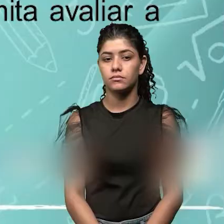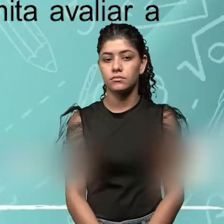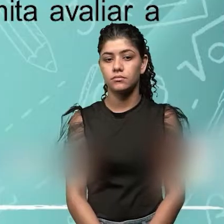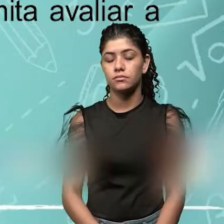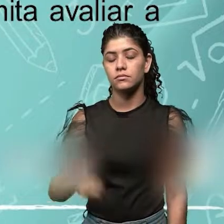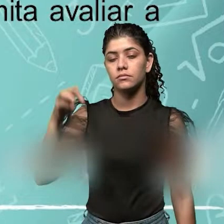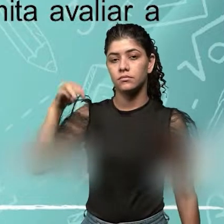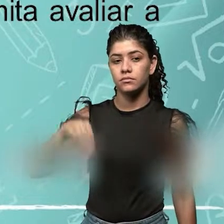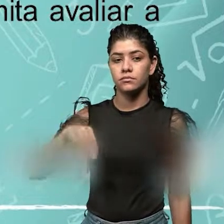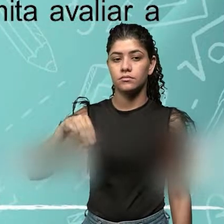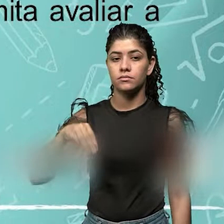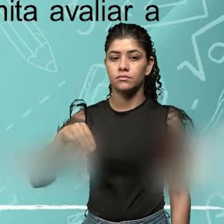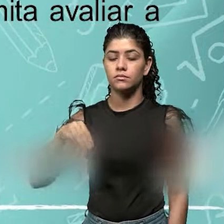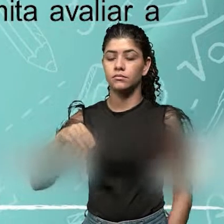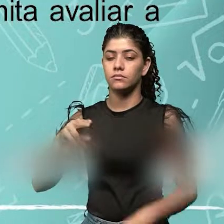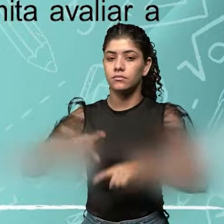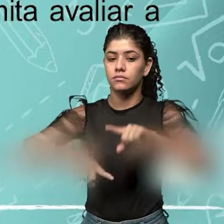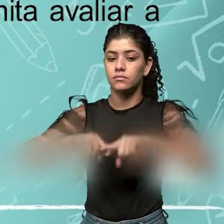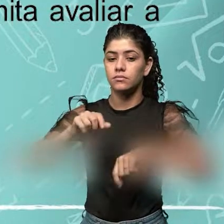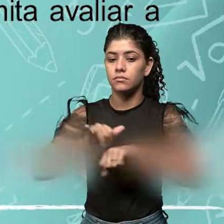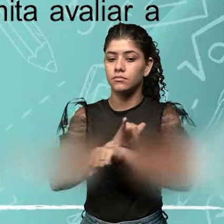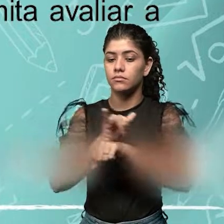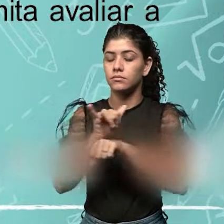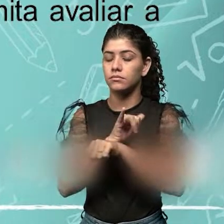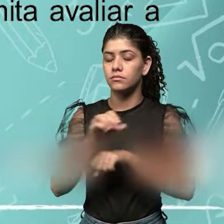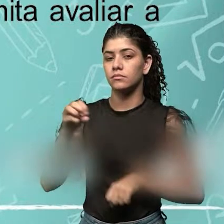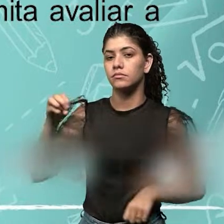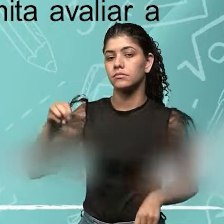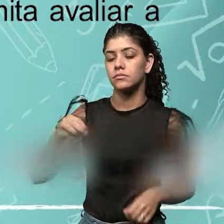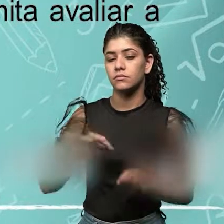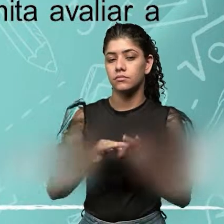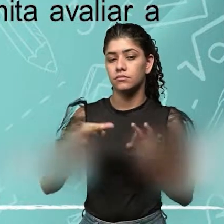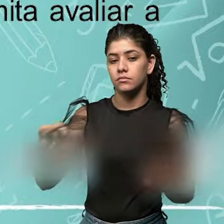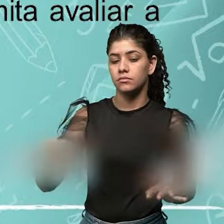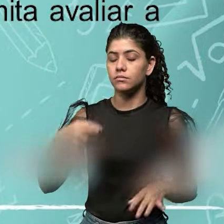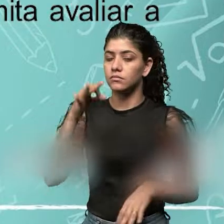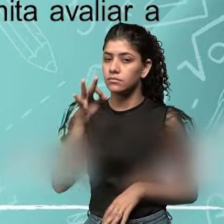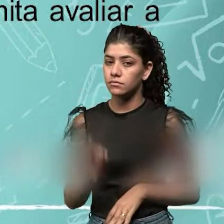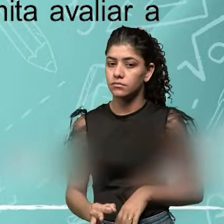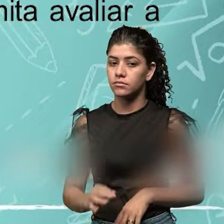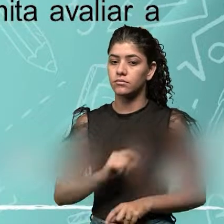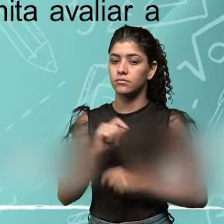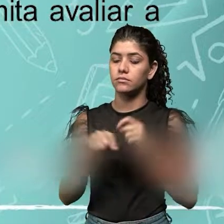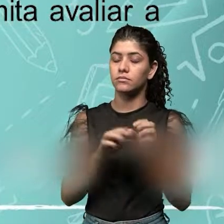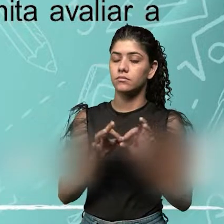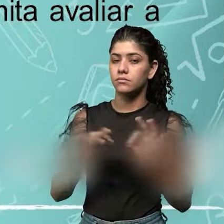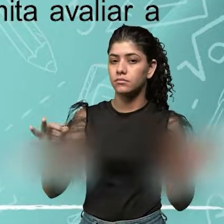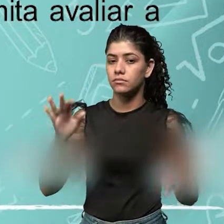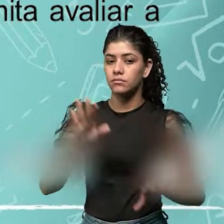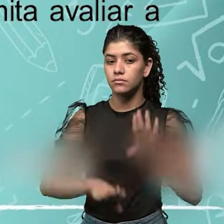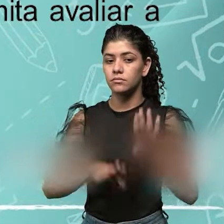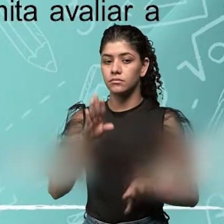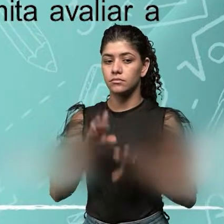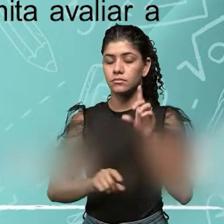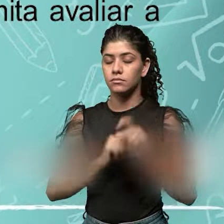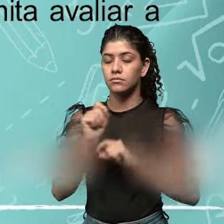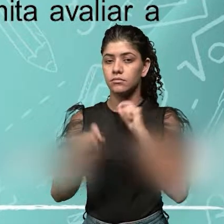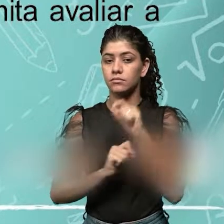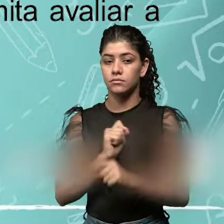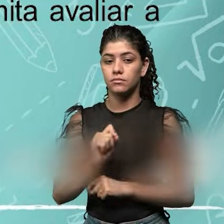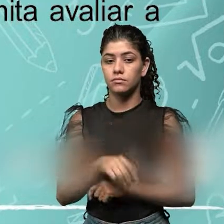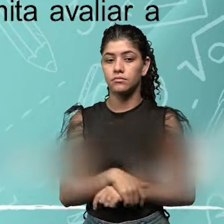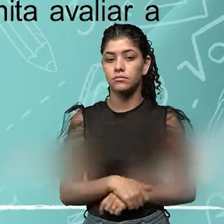aqui. O instrumento de medição, a exatidão relativa das medidas depende